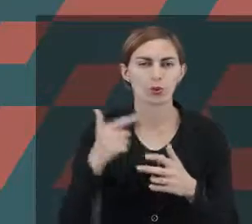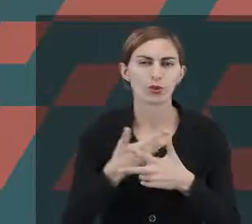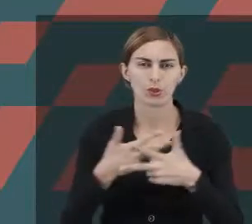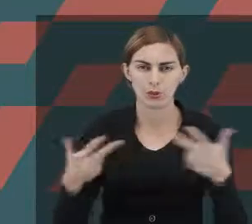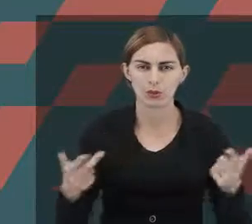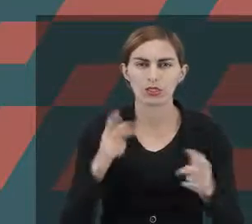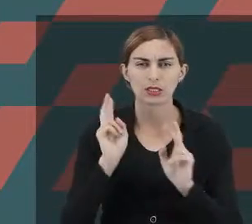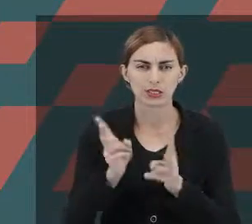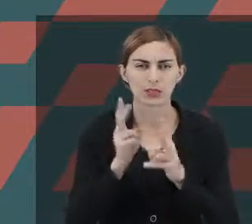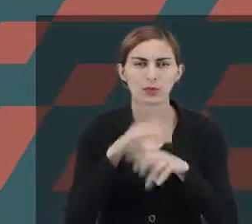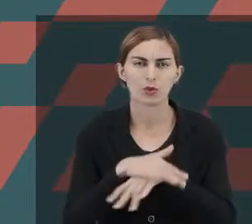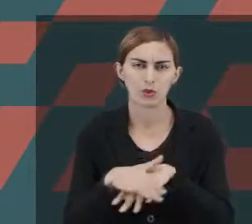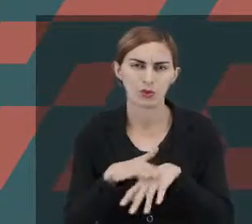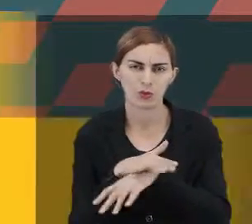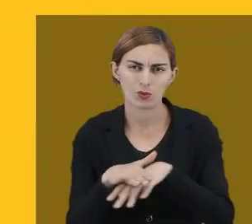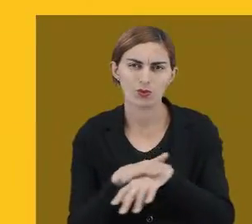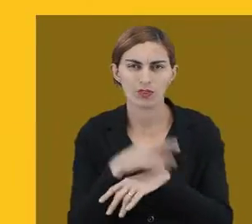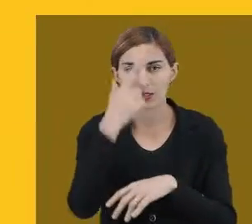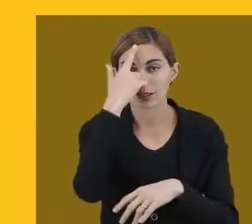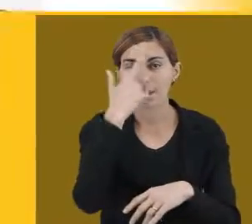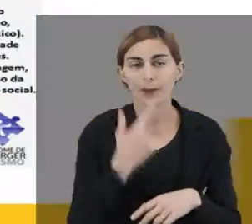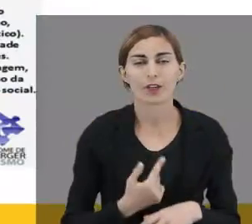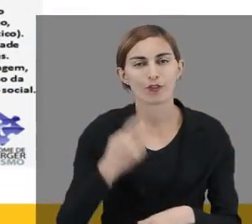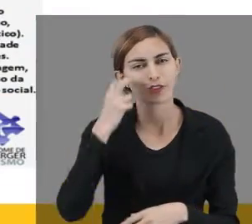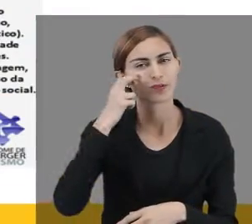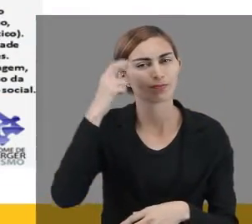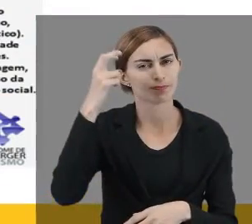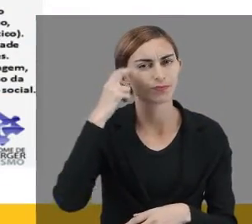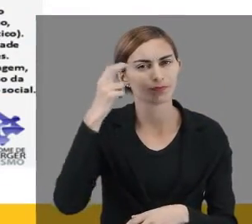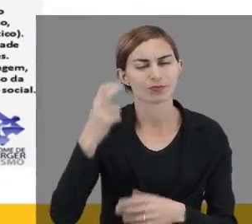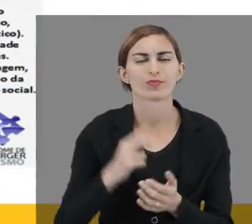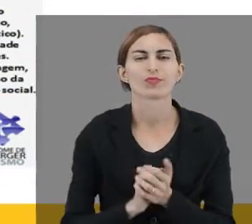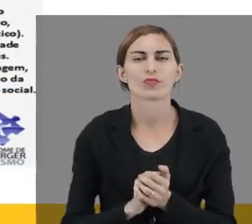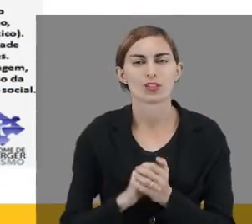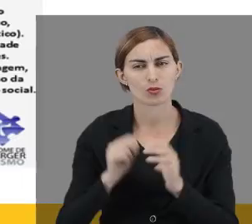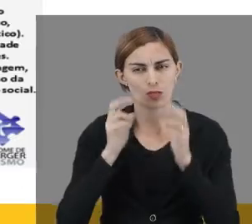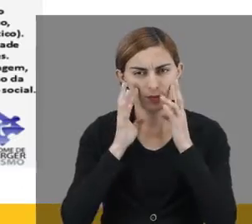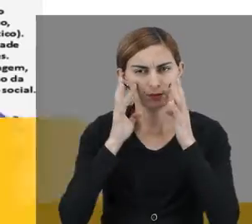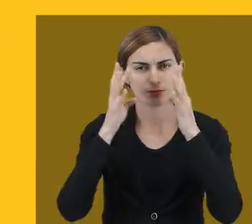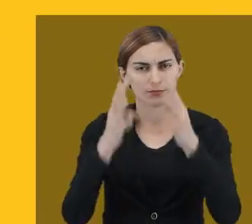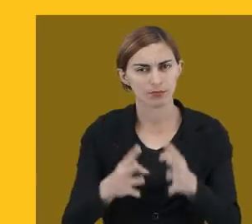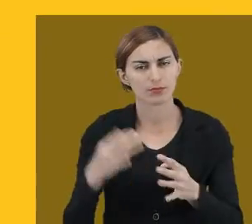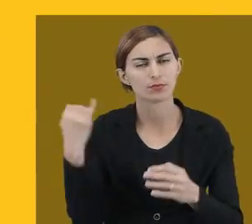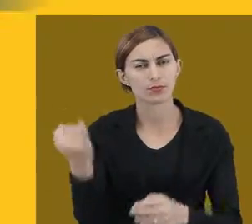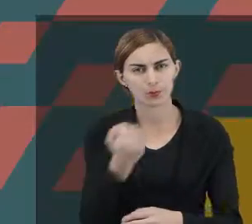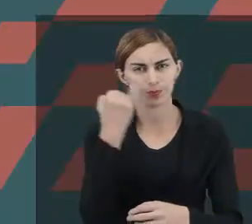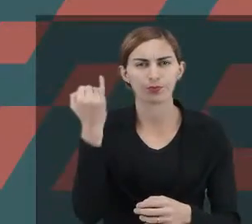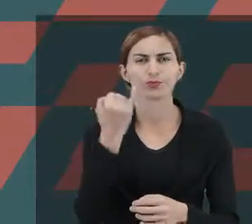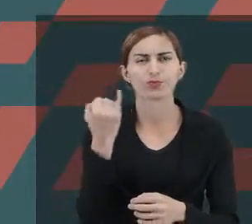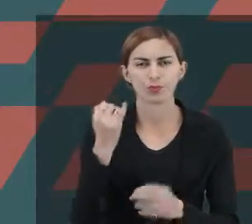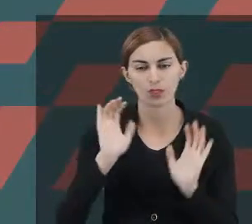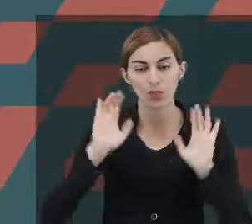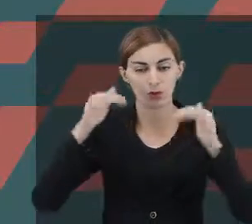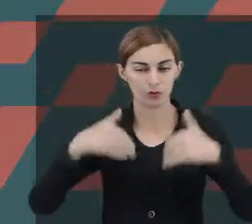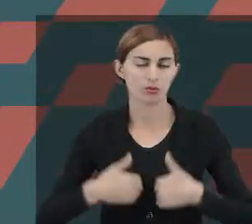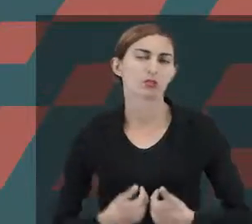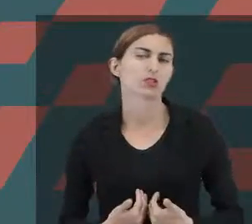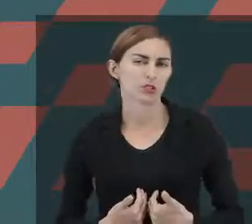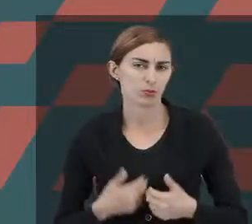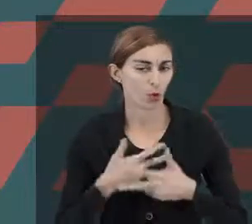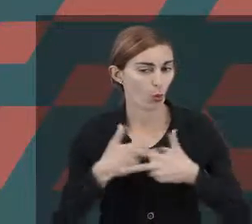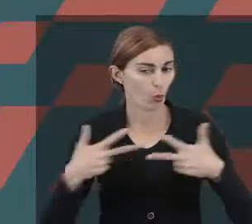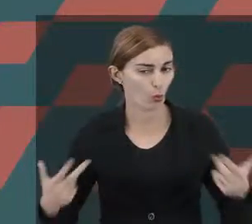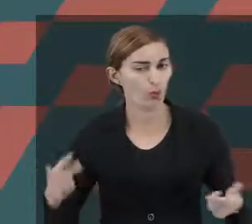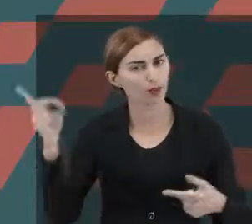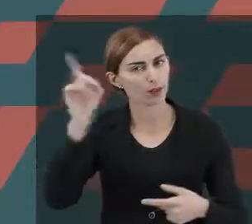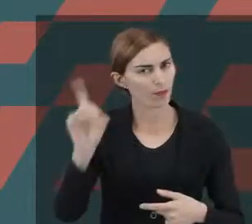outra coisa que a gente sempre conversa é acerca desse perfil intelectual. E aqui eu chamo a atenção para uma coisa muito importante. Autismo